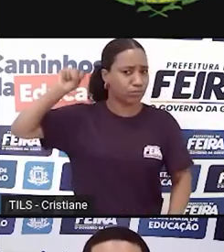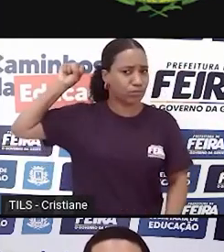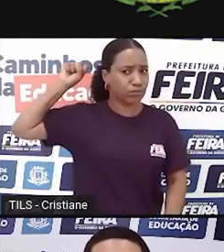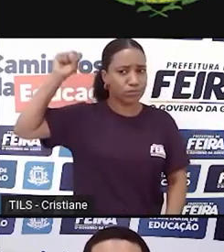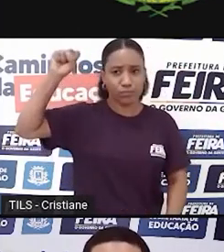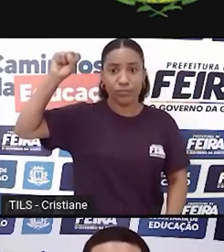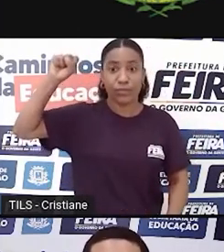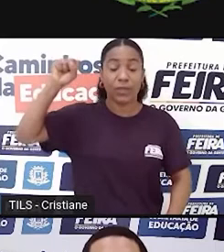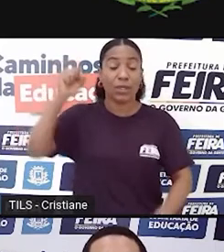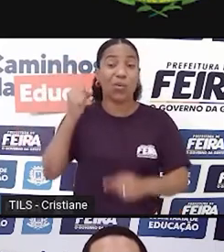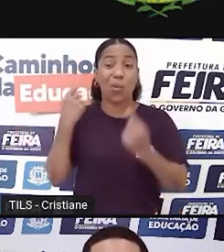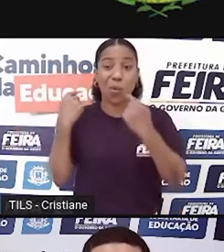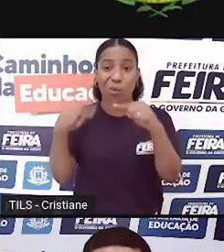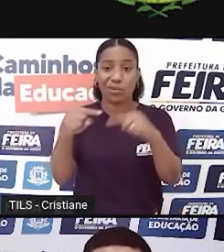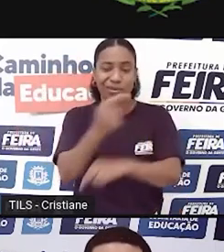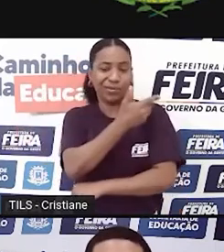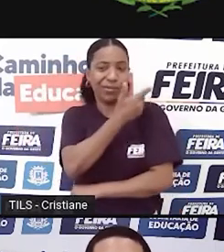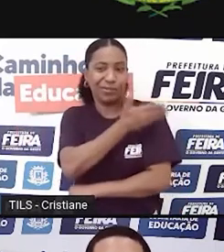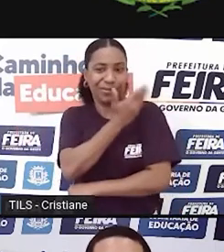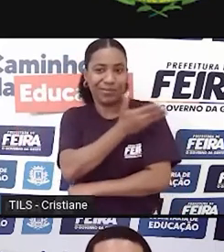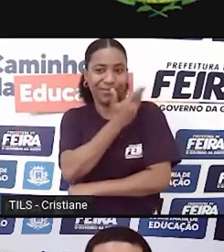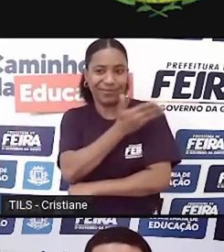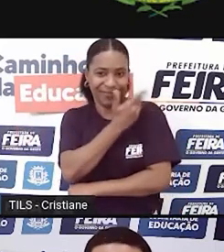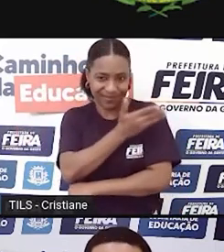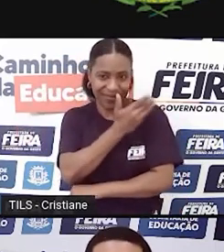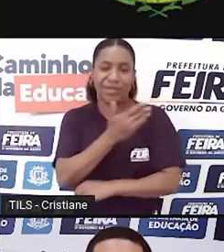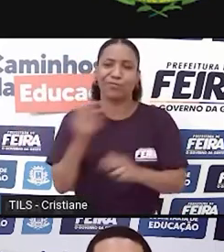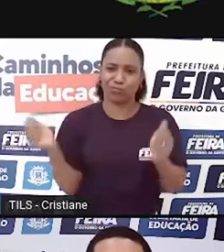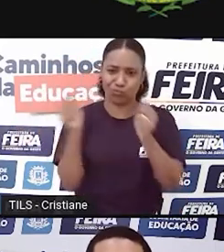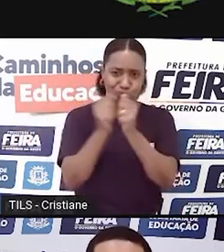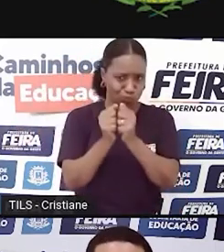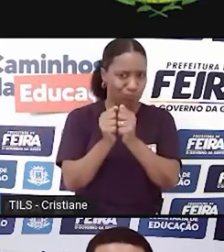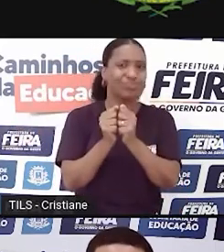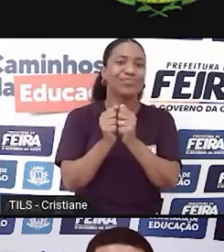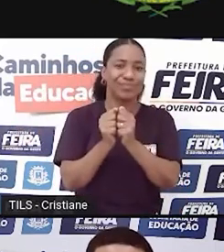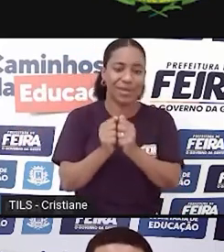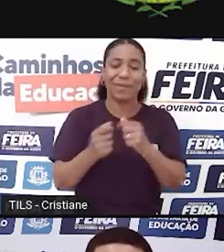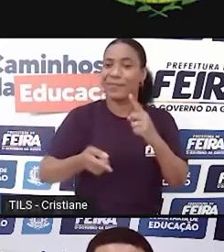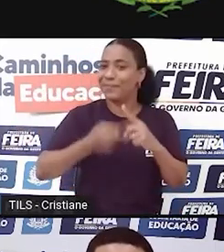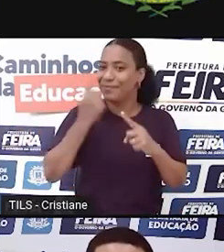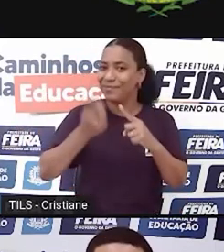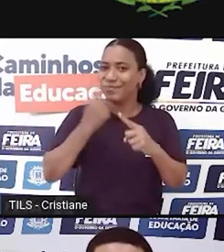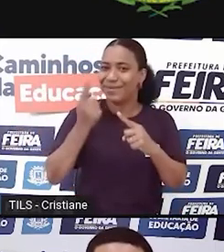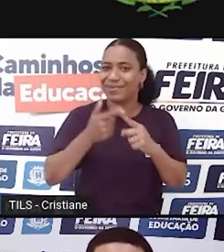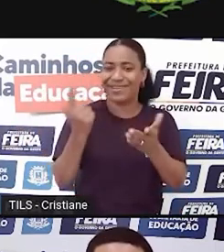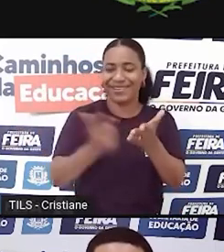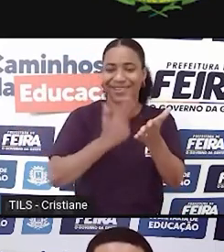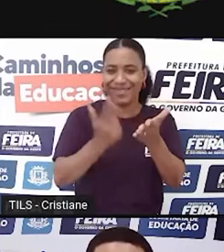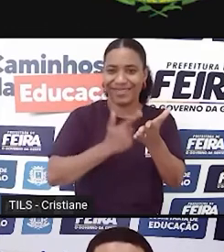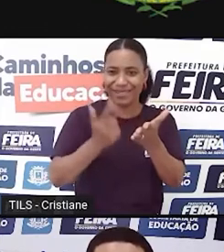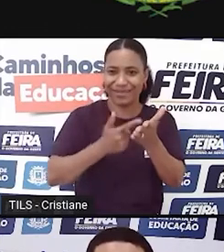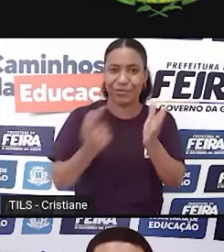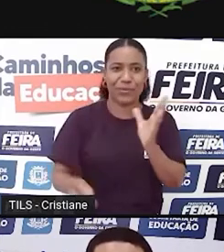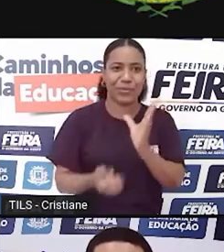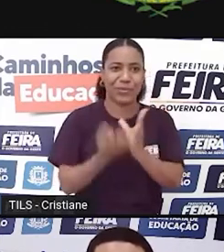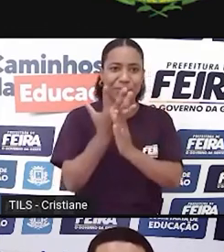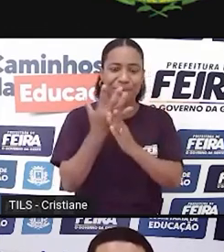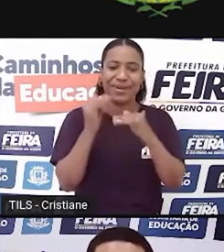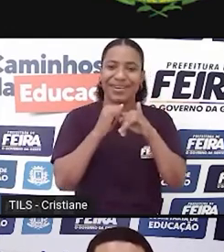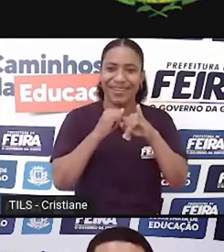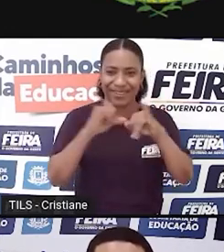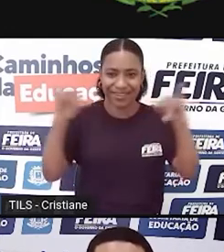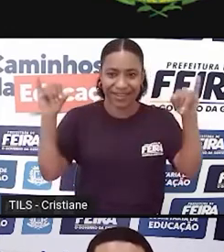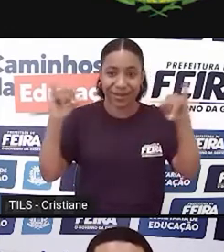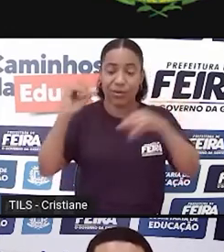preconceito. E aí eu tive essa minha primeira publicação. É um livro, é uma coletânea que existe desde